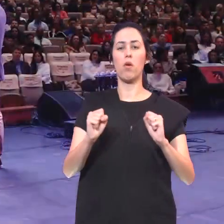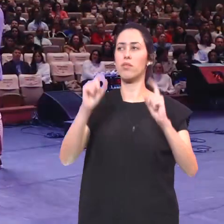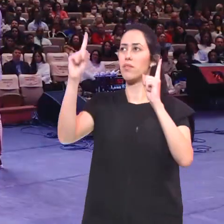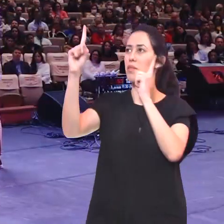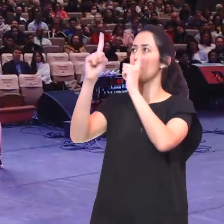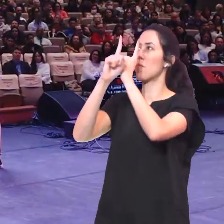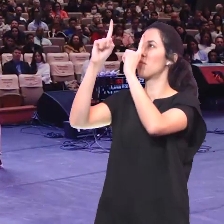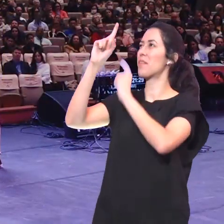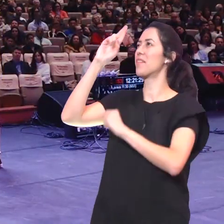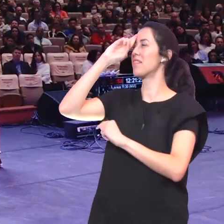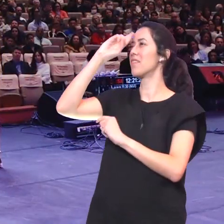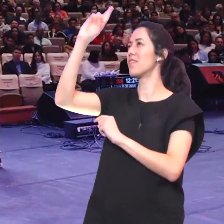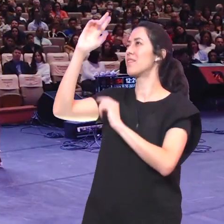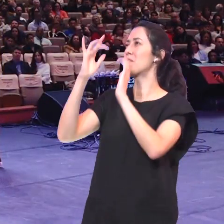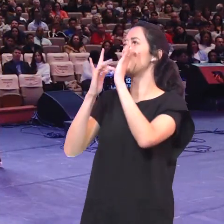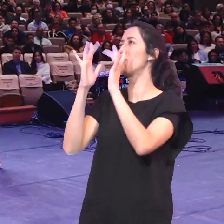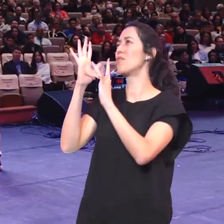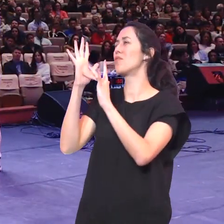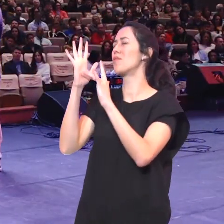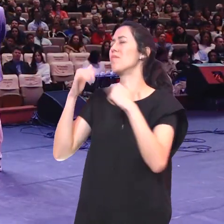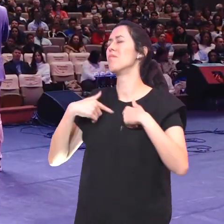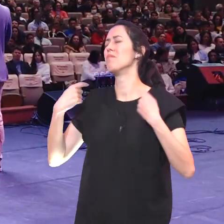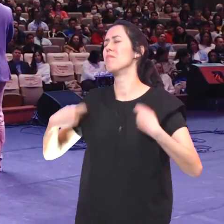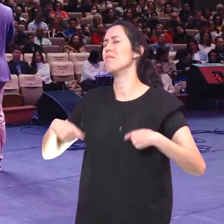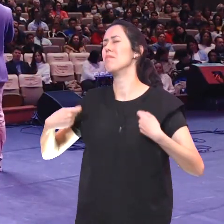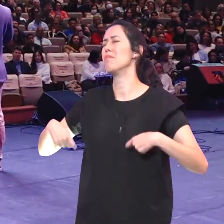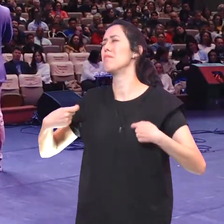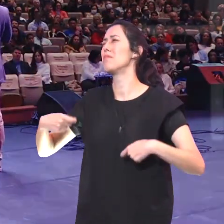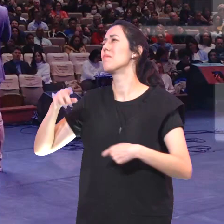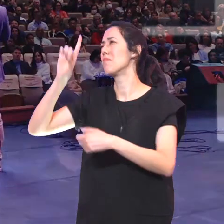Jesus Aquilo que você Estava buscando